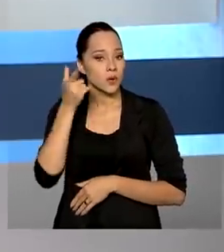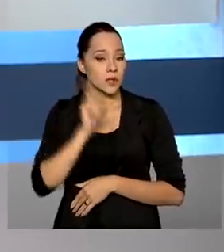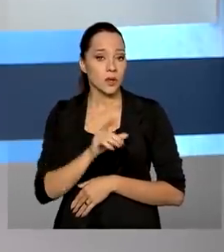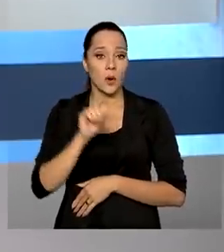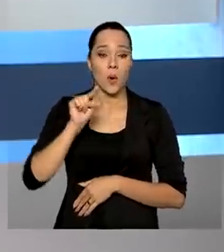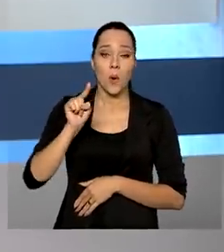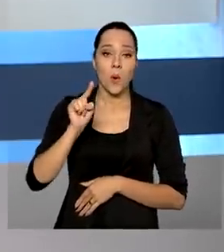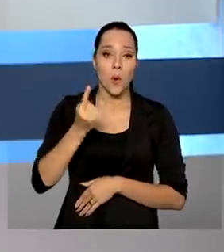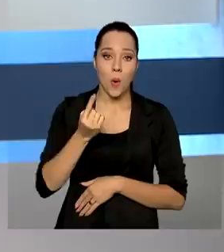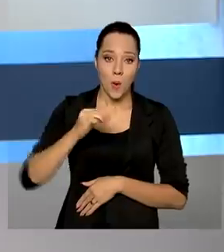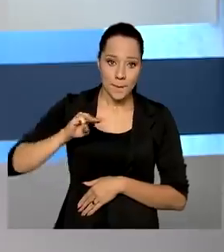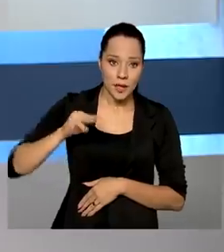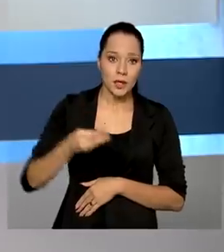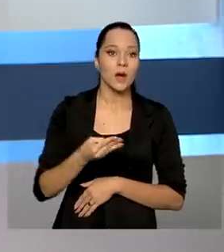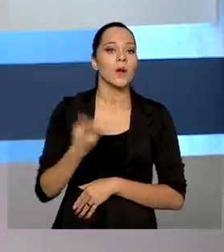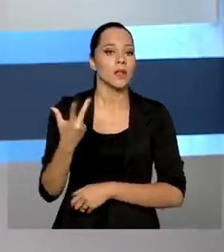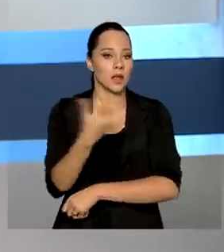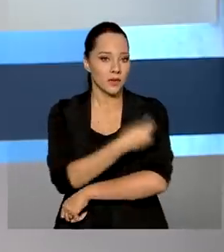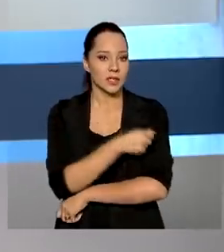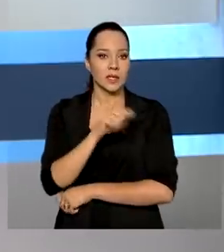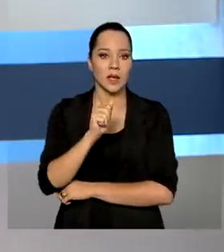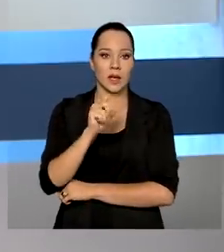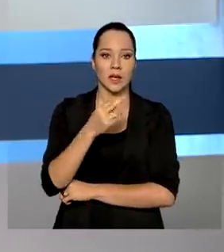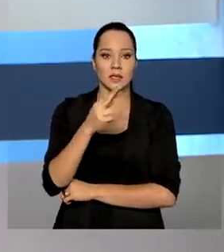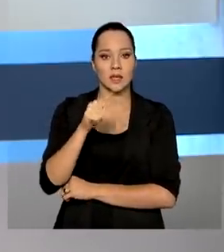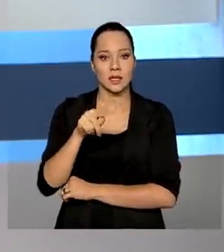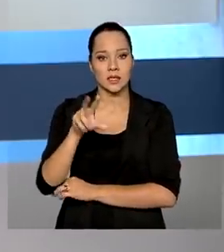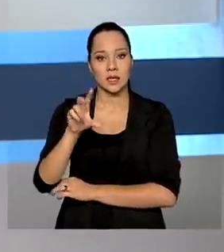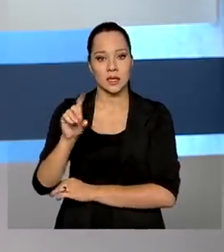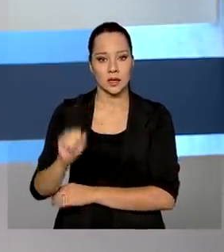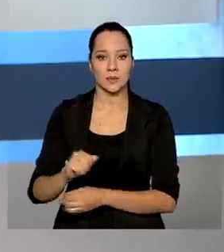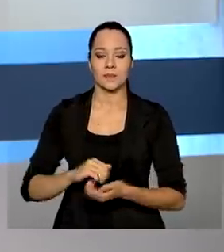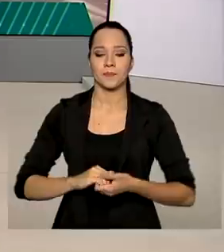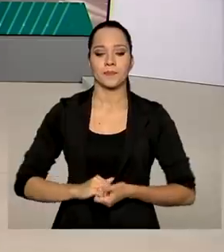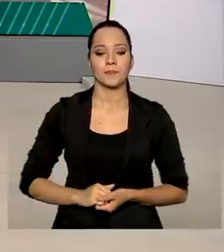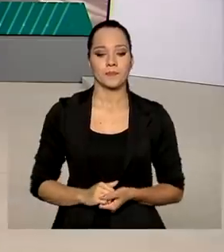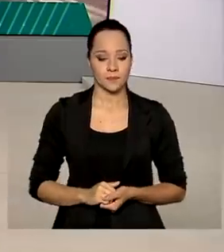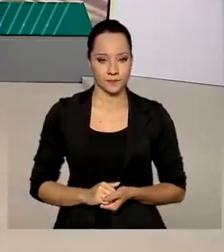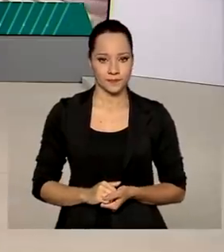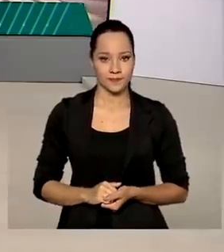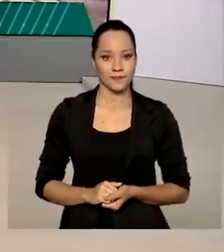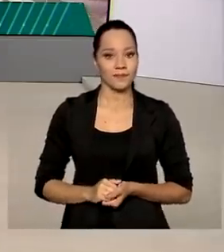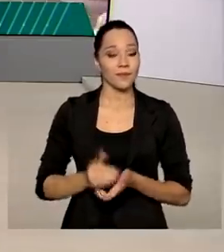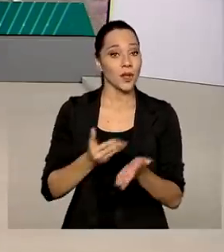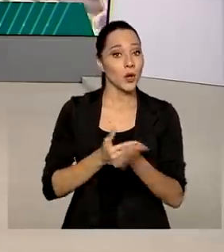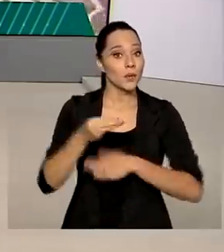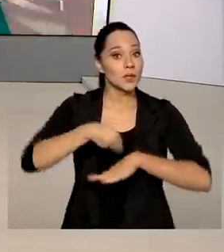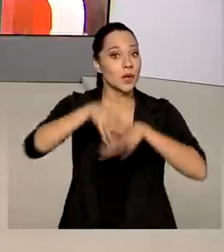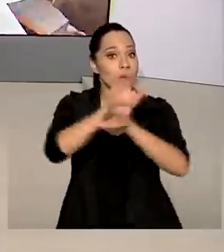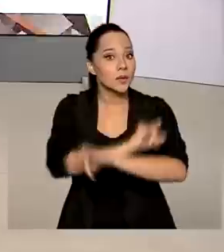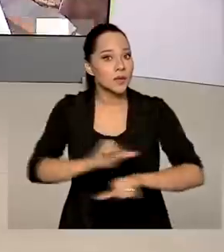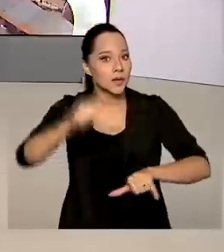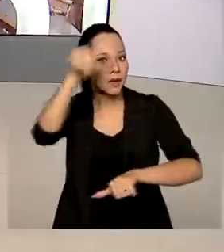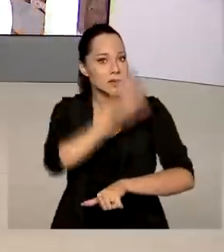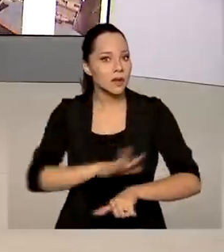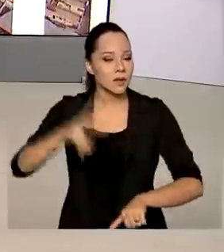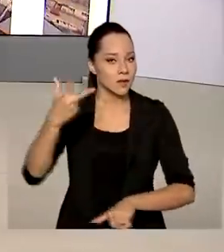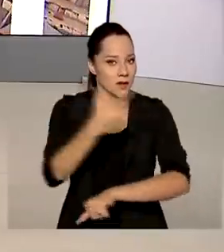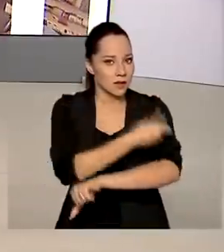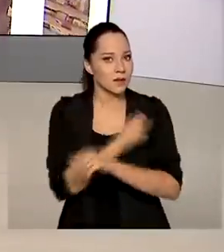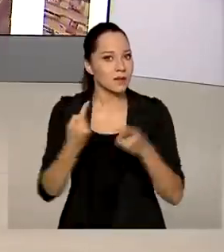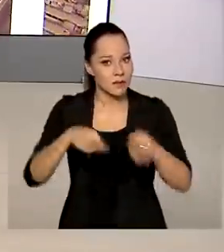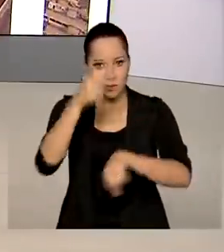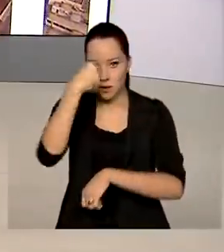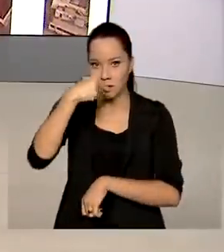mais de 1 milhão de doses da vacina da AstraZeneca Oxford. E começou a campanha nacional de vacinação contra a